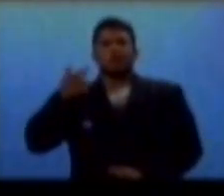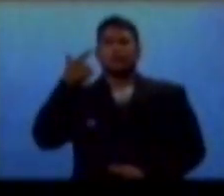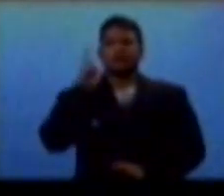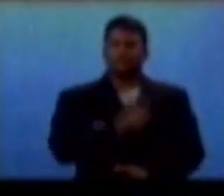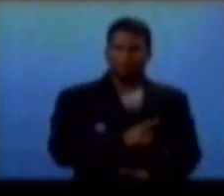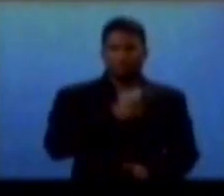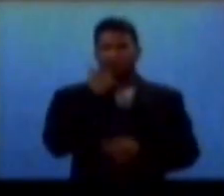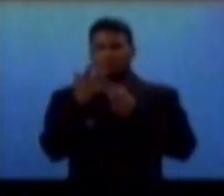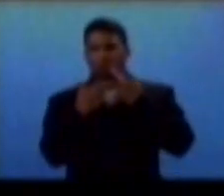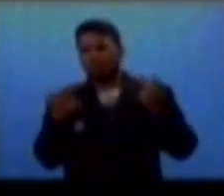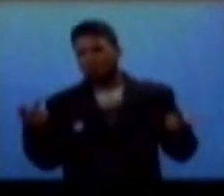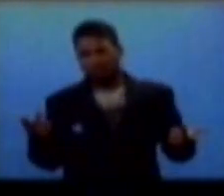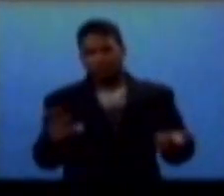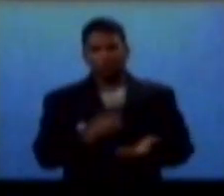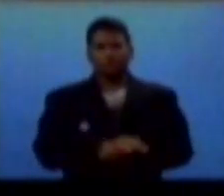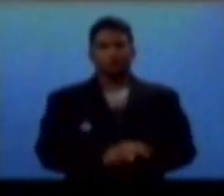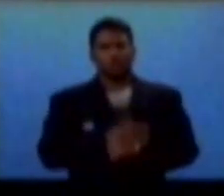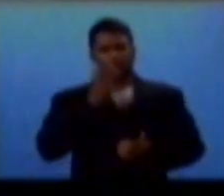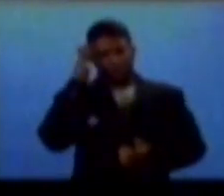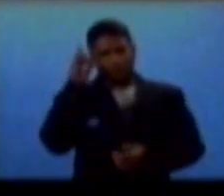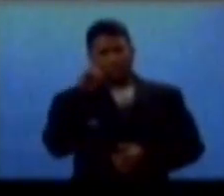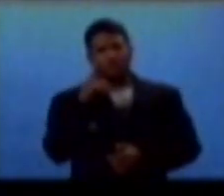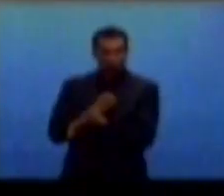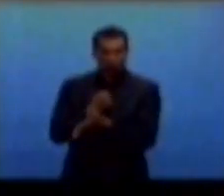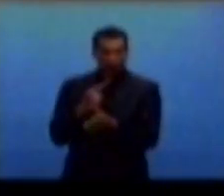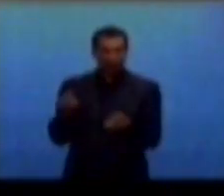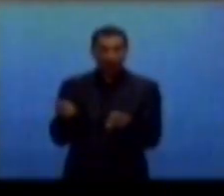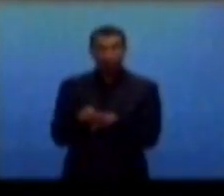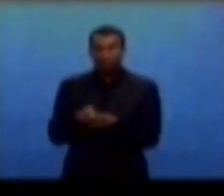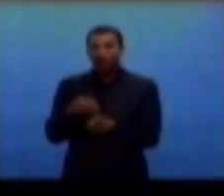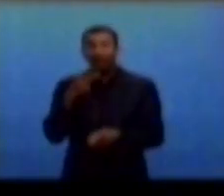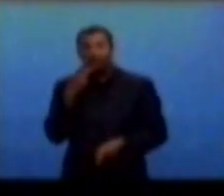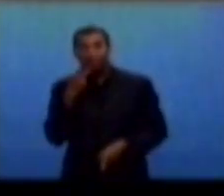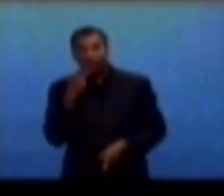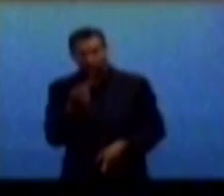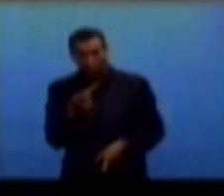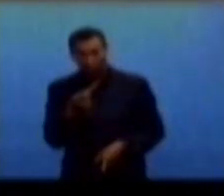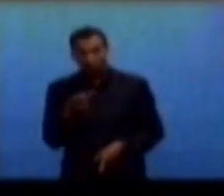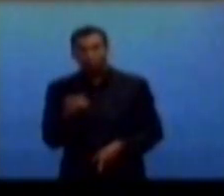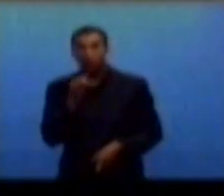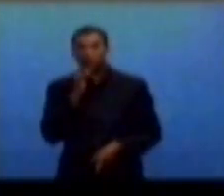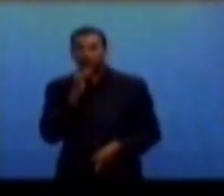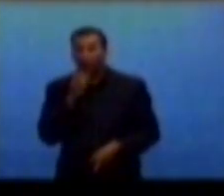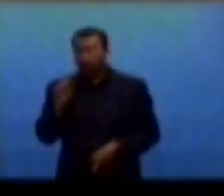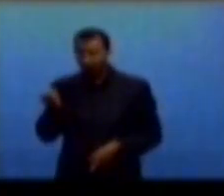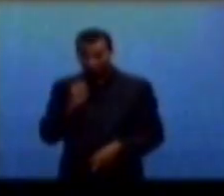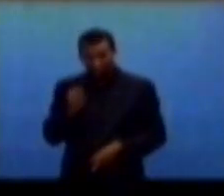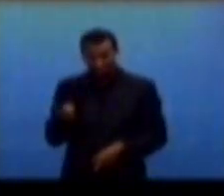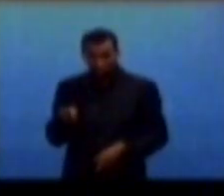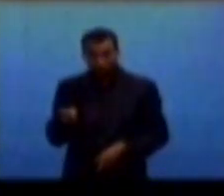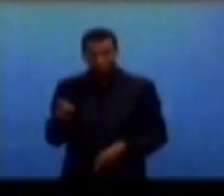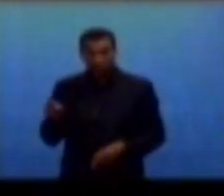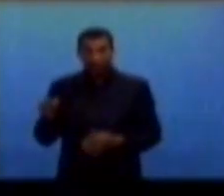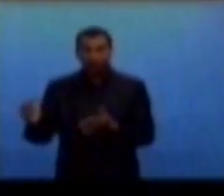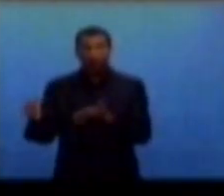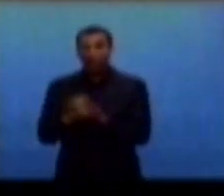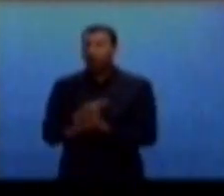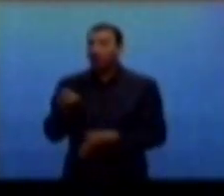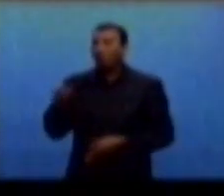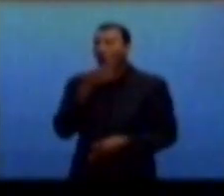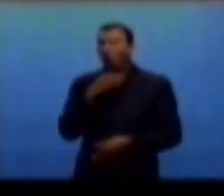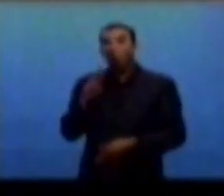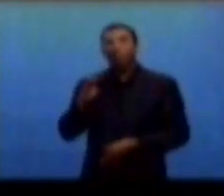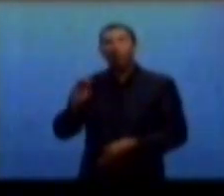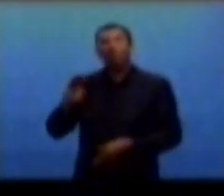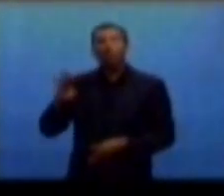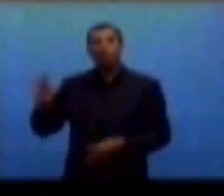declarações, eu acho que é para me instigar. A repórter quem disse que V. Exª abrandou na